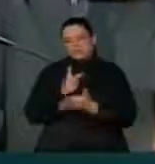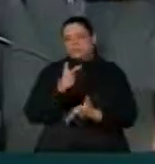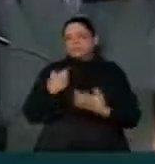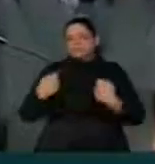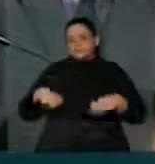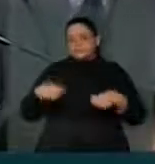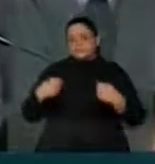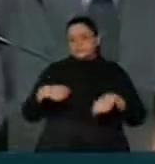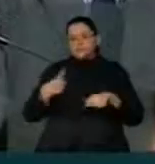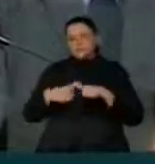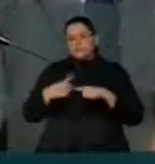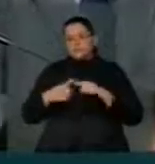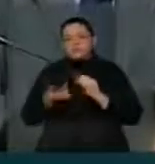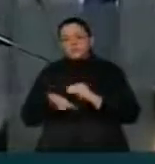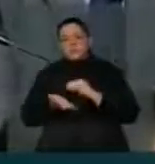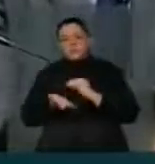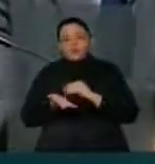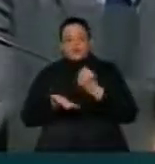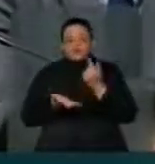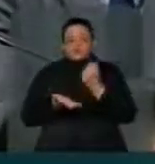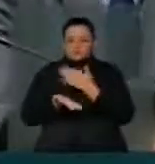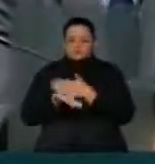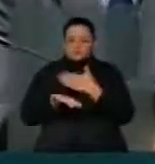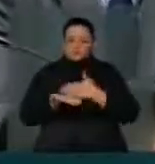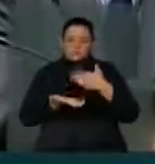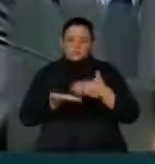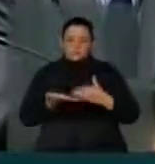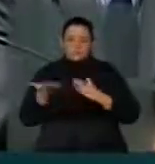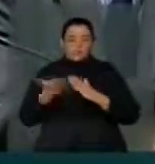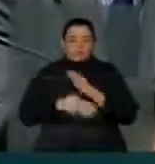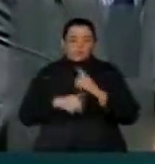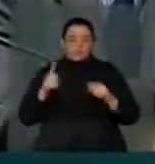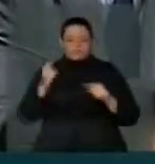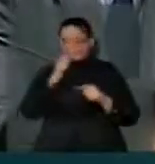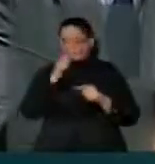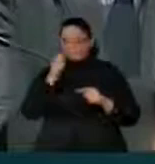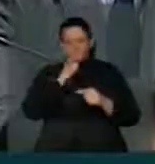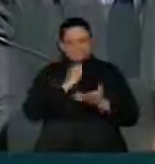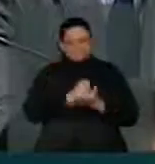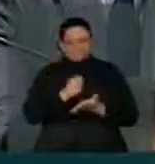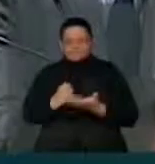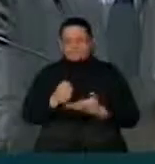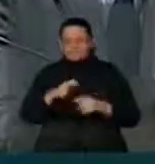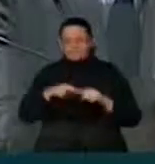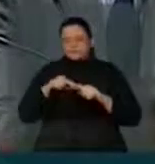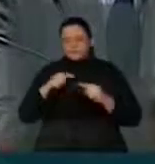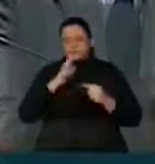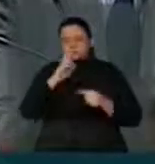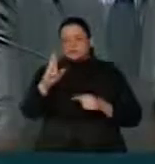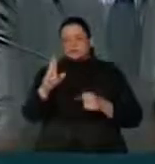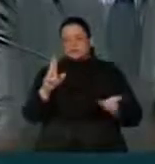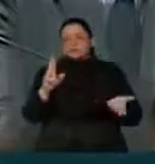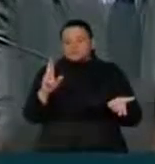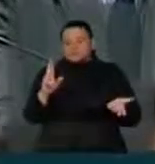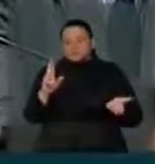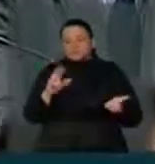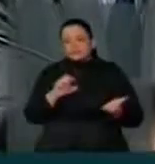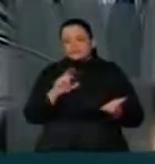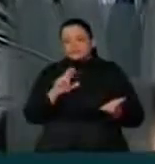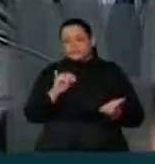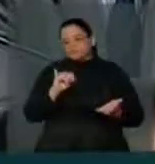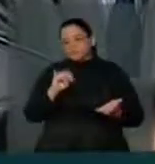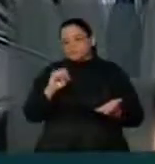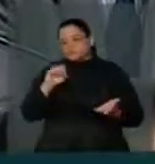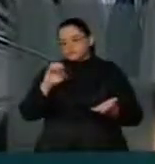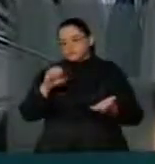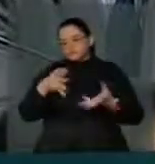financiamento que já havia sido aprovado e não contratado, e os resultados é que nós estamos numa crise enorme, num setor estratégico